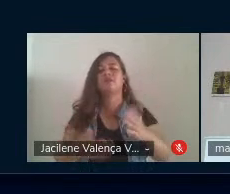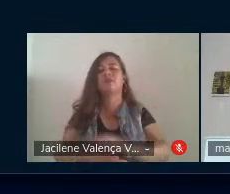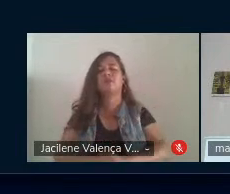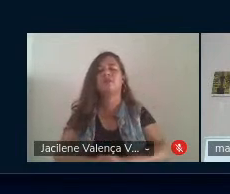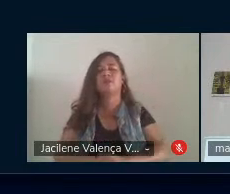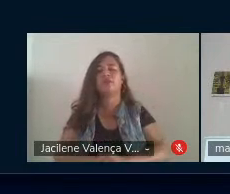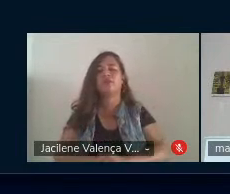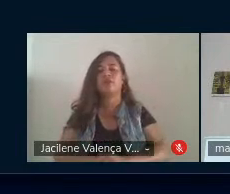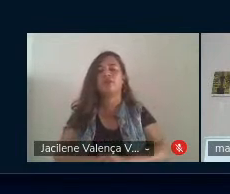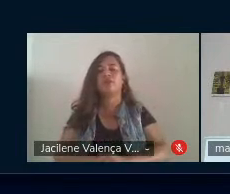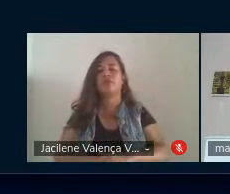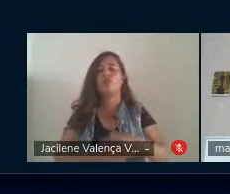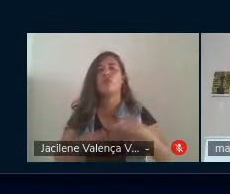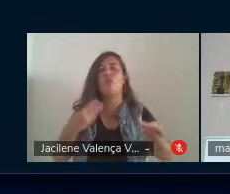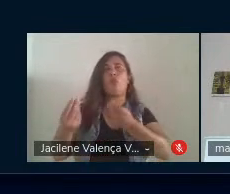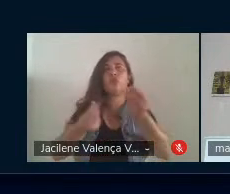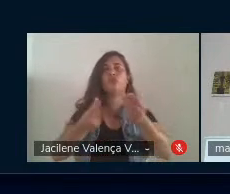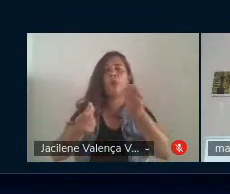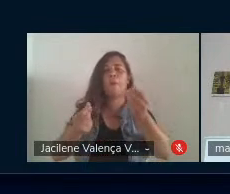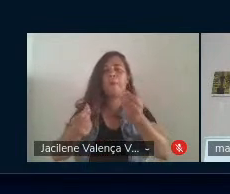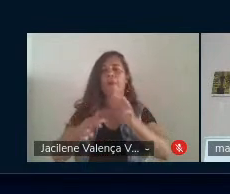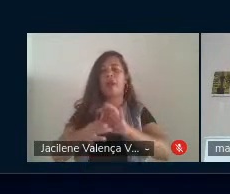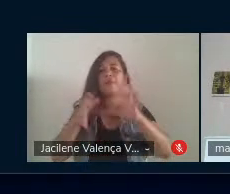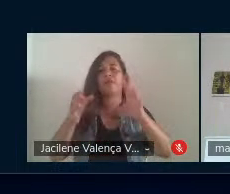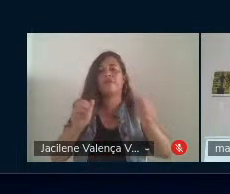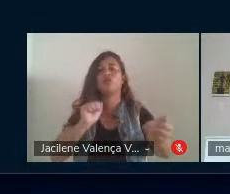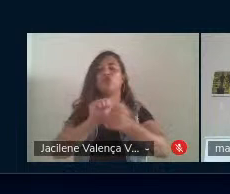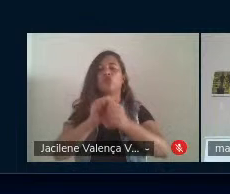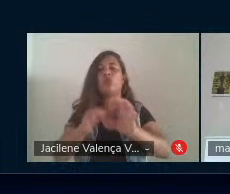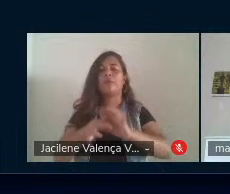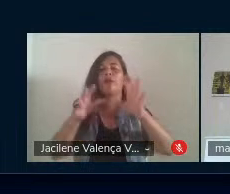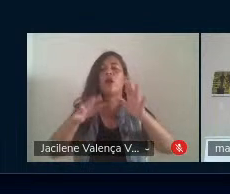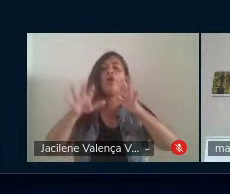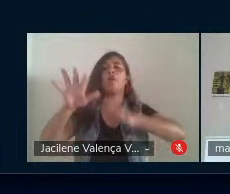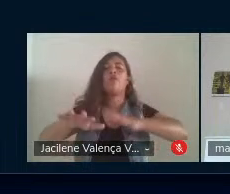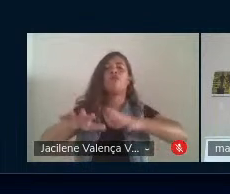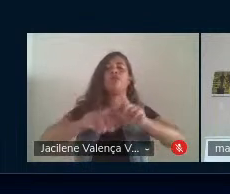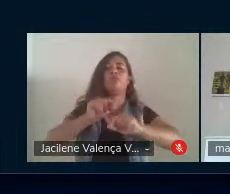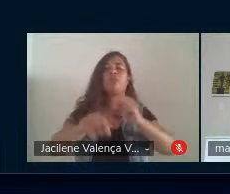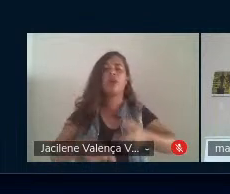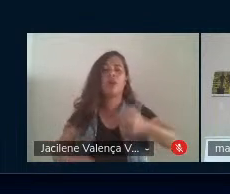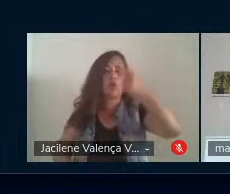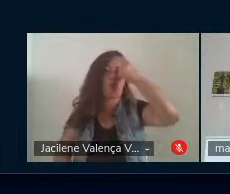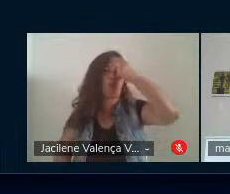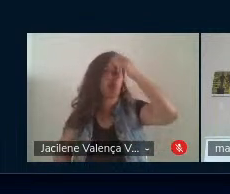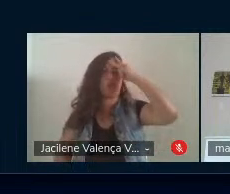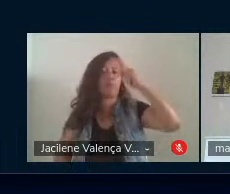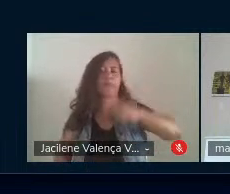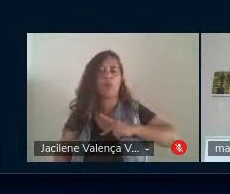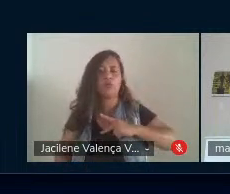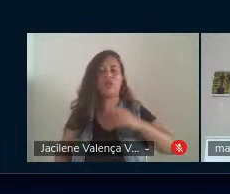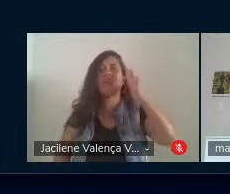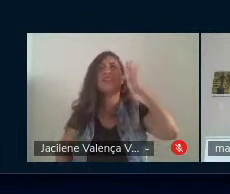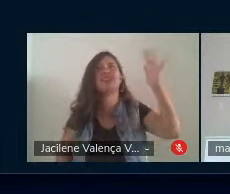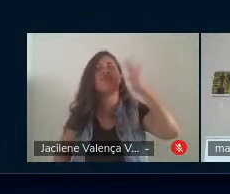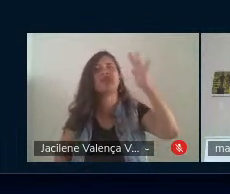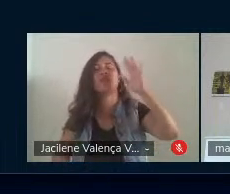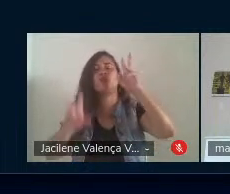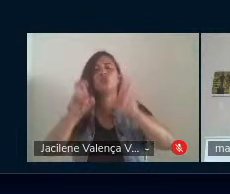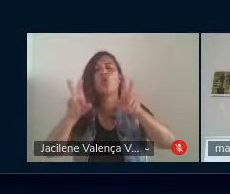gosto pela liberdade e, junto com a liberdade, o movimento da autoconscientização, ou seja, daquela reflexão sobre